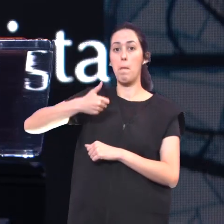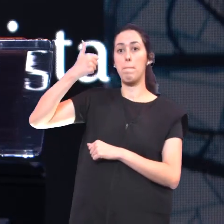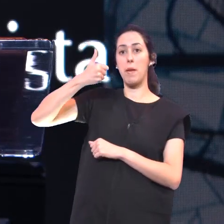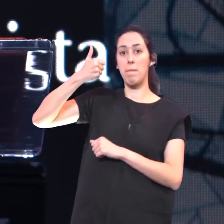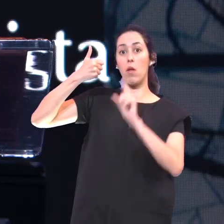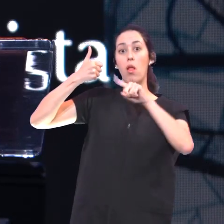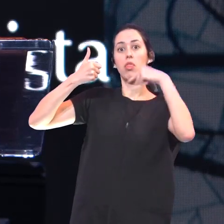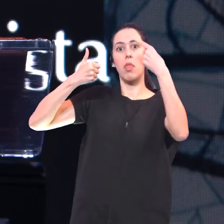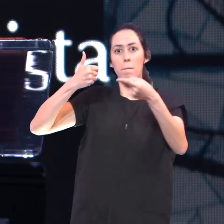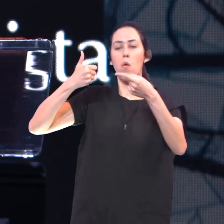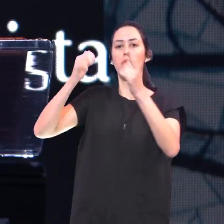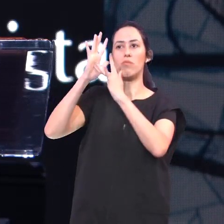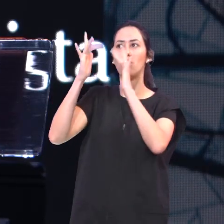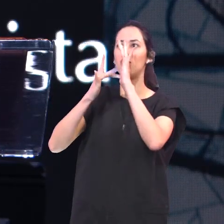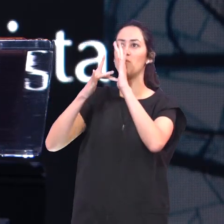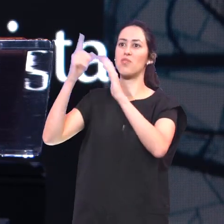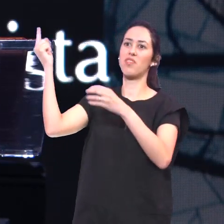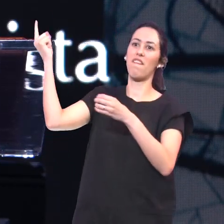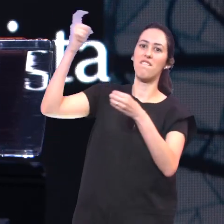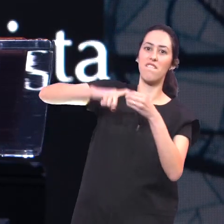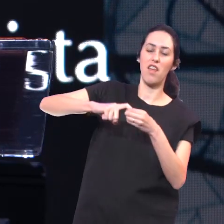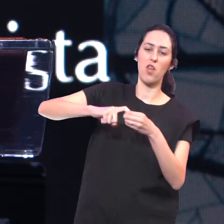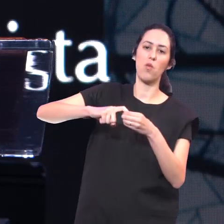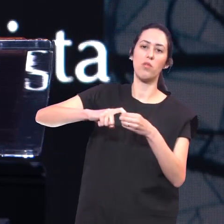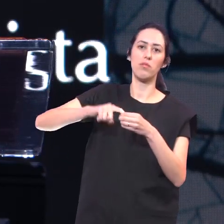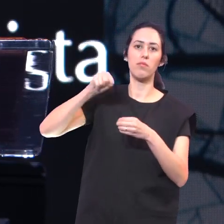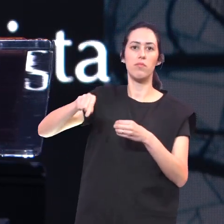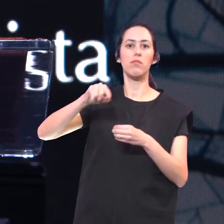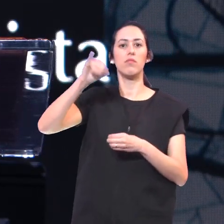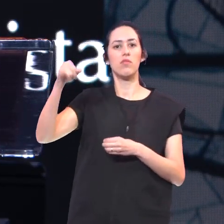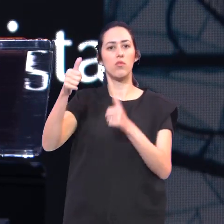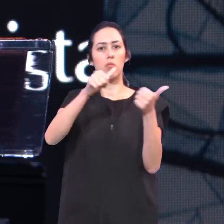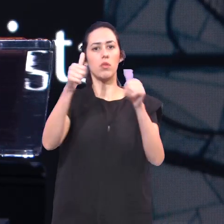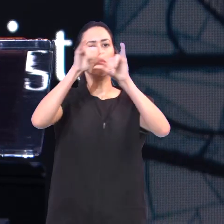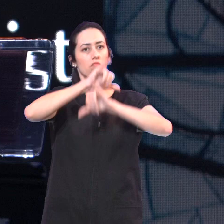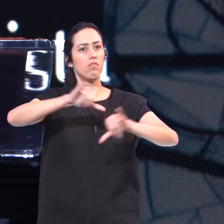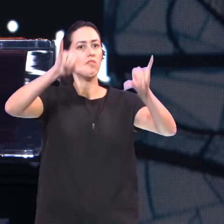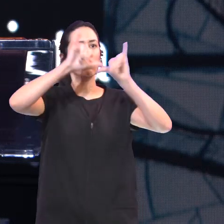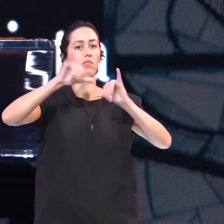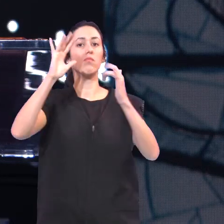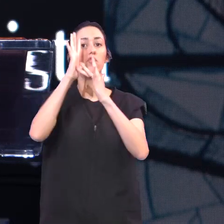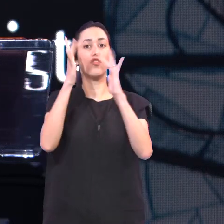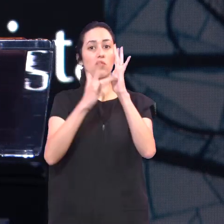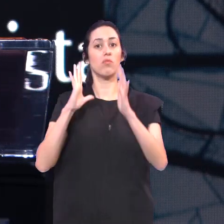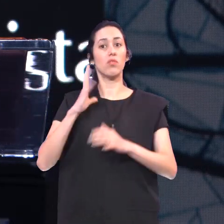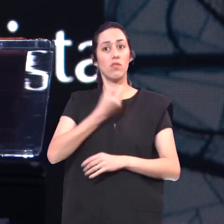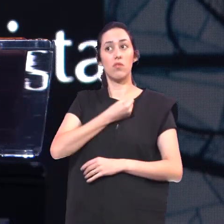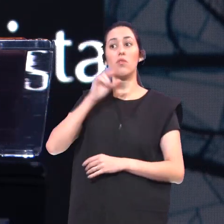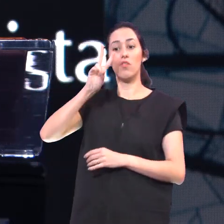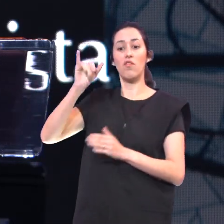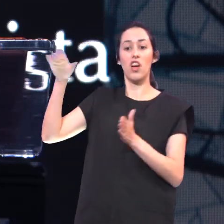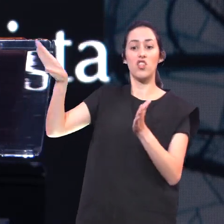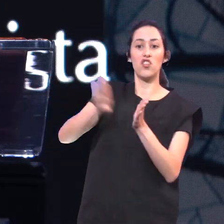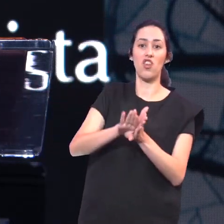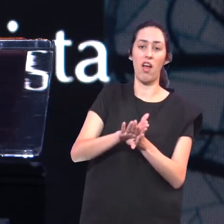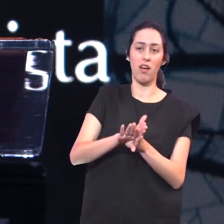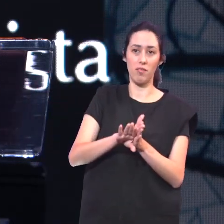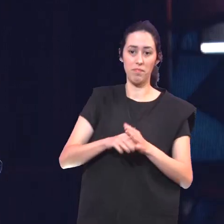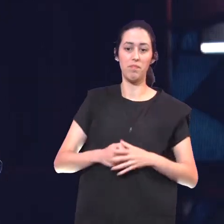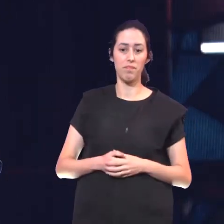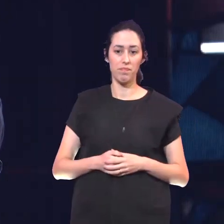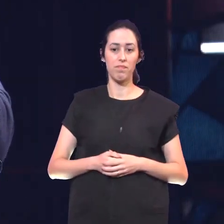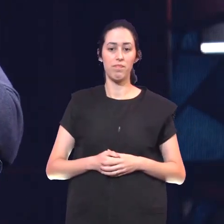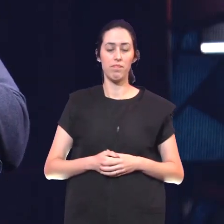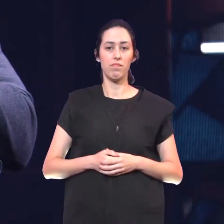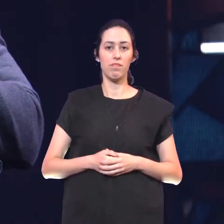anuncia a chegada do Salvador Também de Jesus Disseram Que ele é glutão